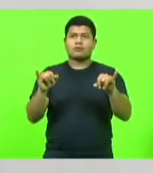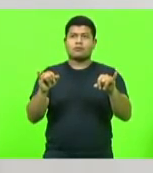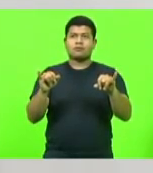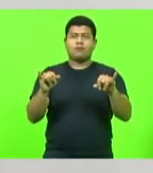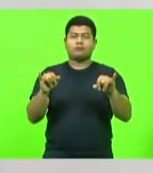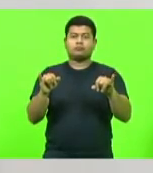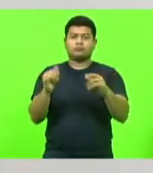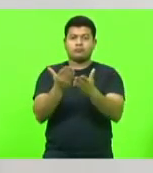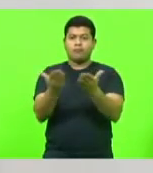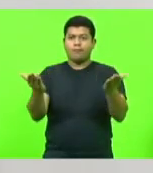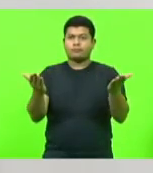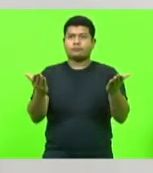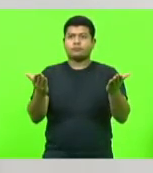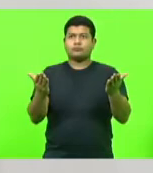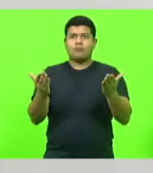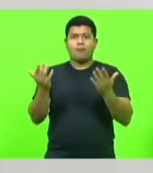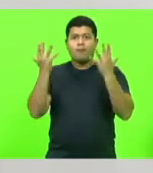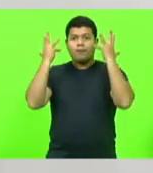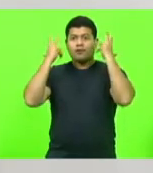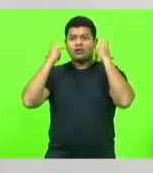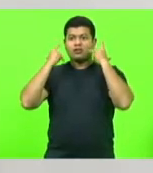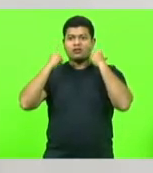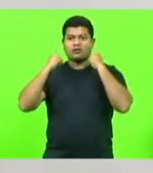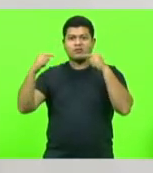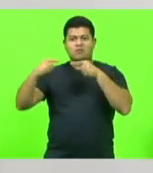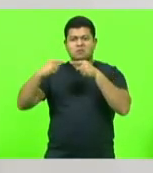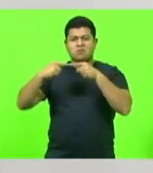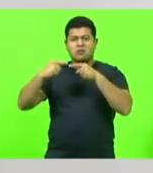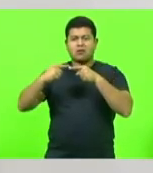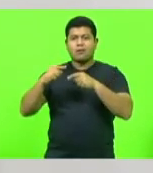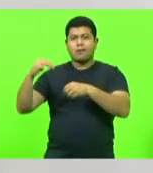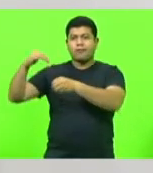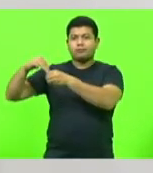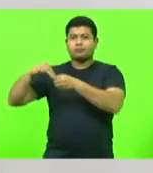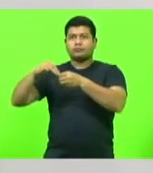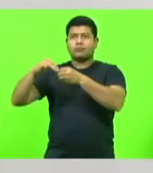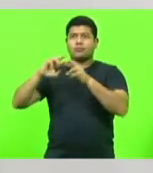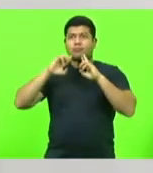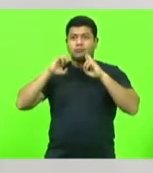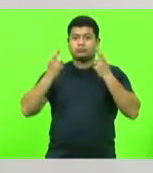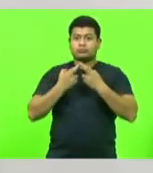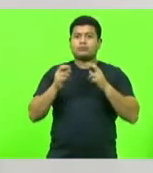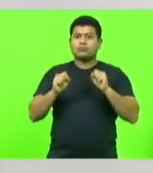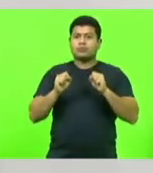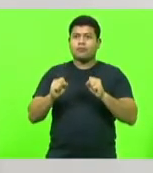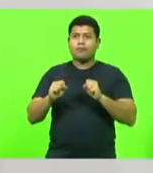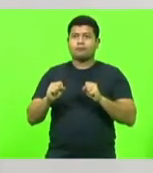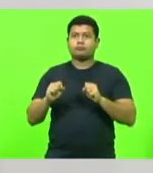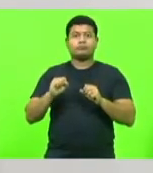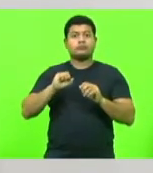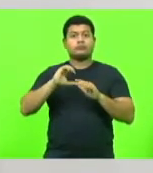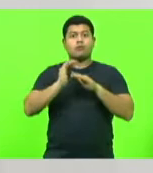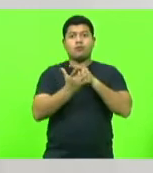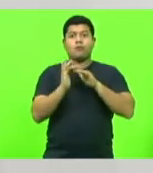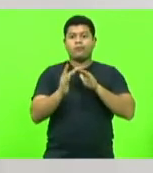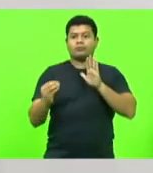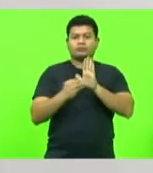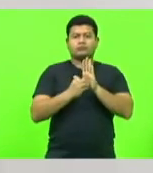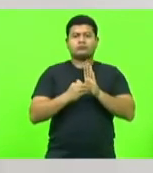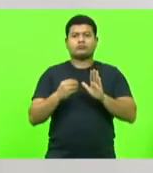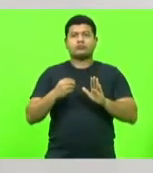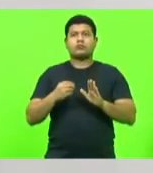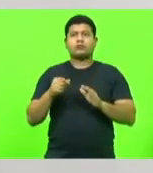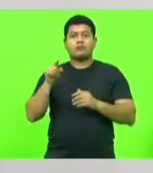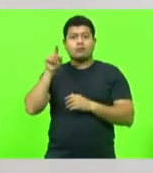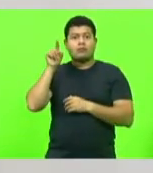para aqueles que são leão de município, lá na cidade deles em reuniões, eu poderia fazer esse discurso e colocar na minha rede social, lá no